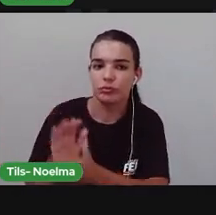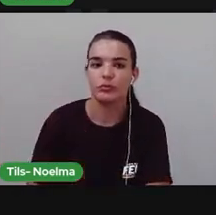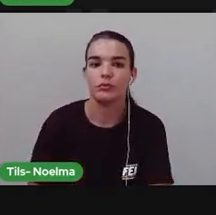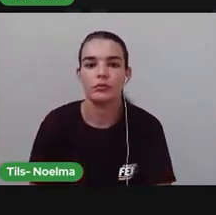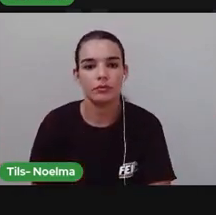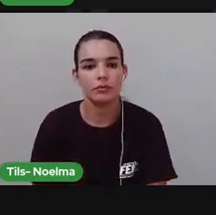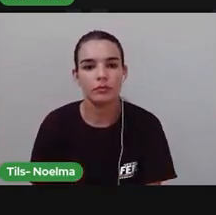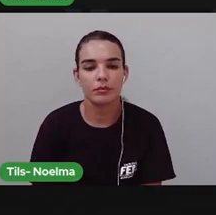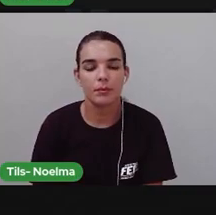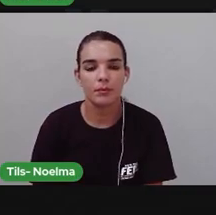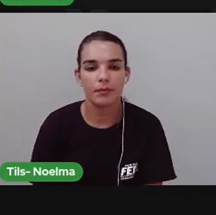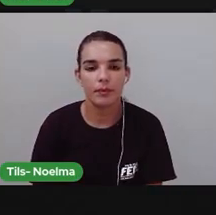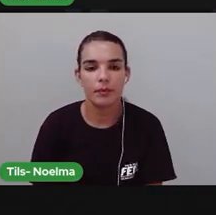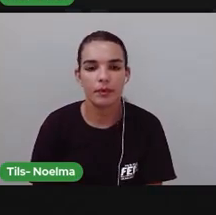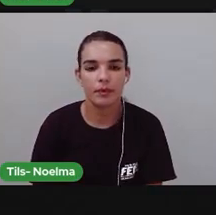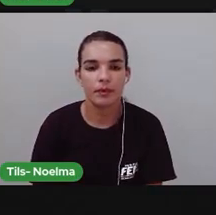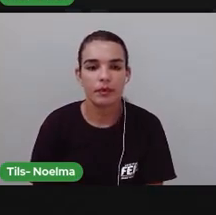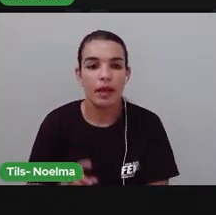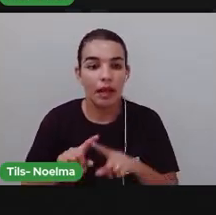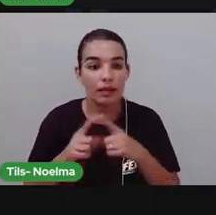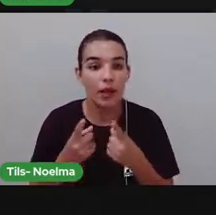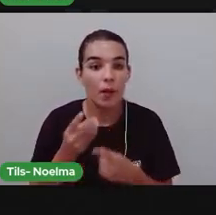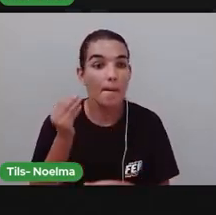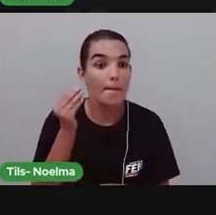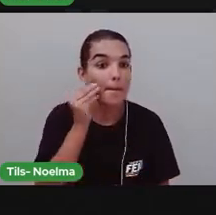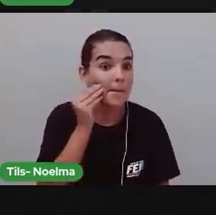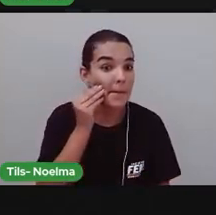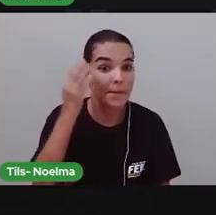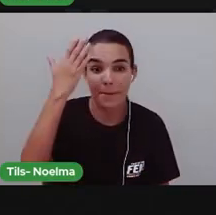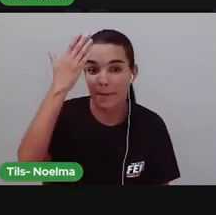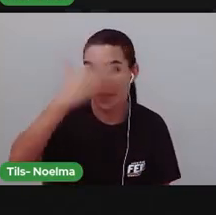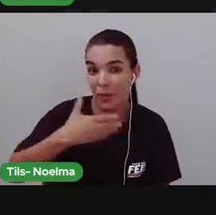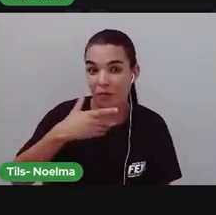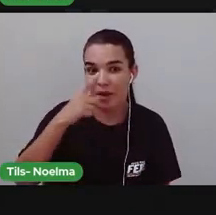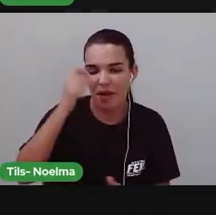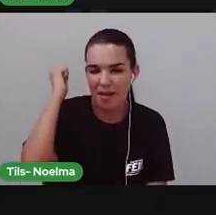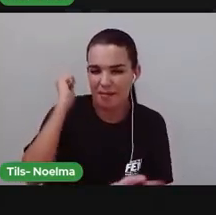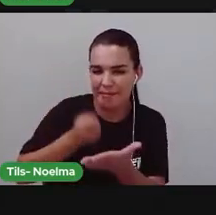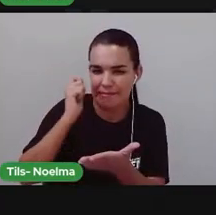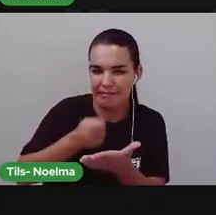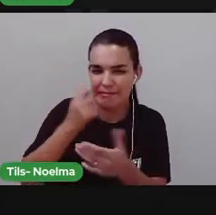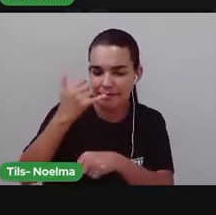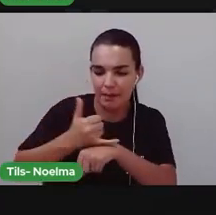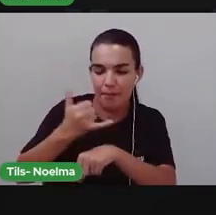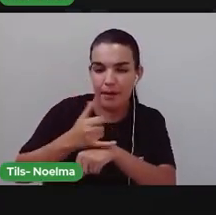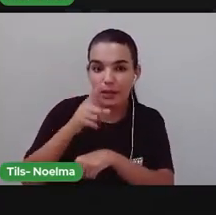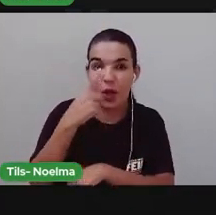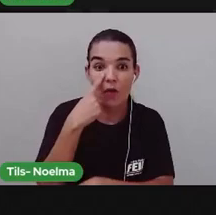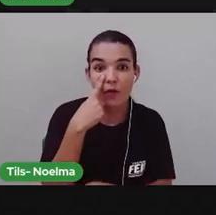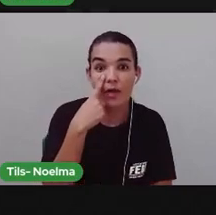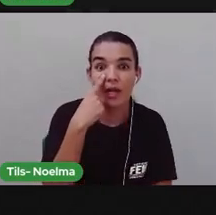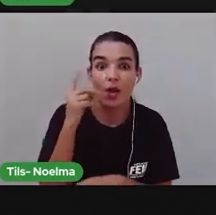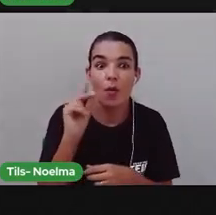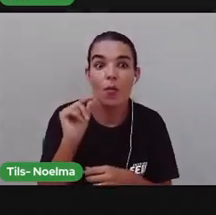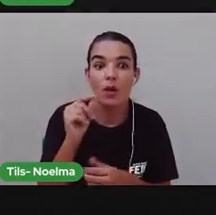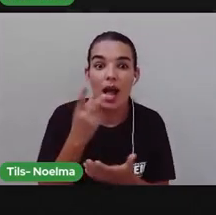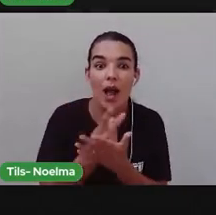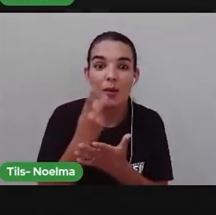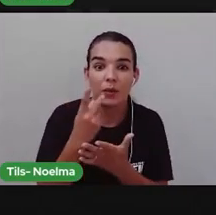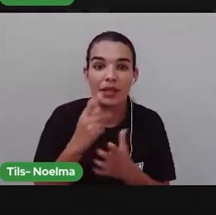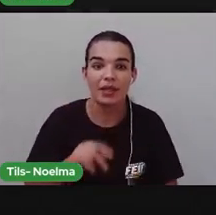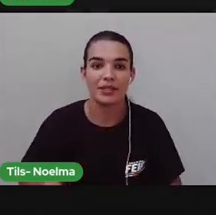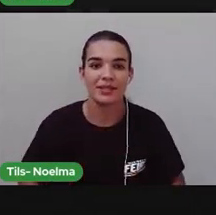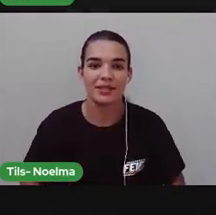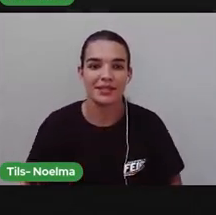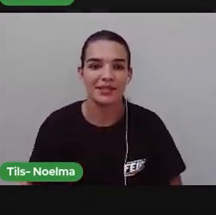Para comprovar comprovar o que diz Doutor Alamo Abre outra pedra Que eu mesmo escolhi E veja só Está aí Mais